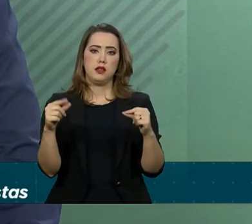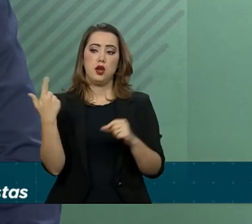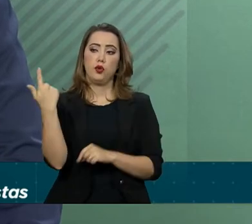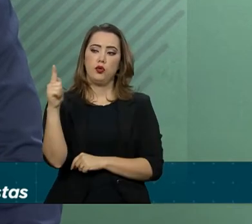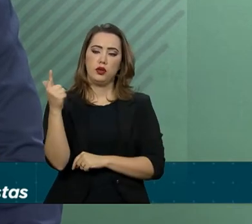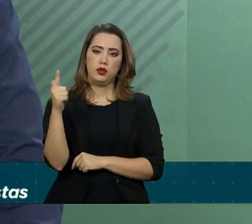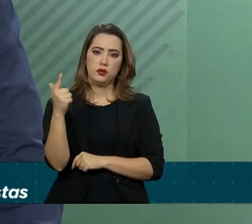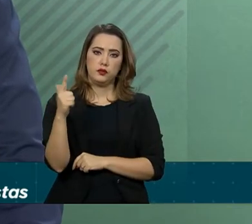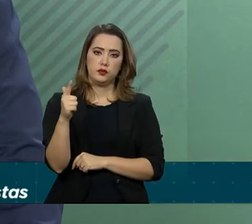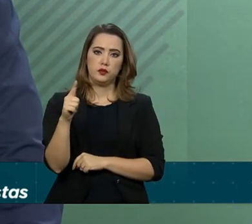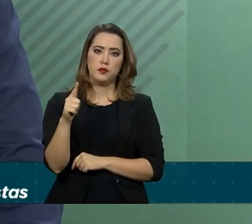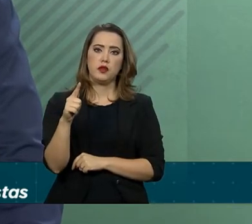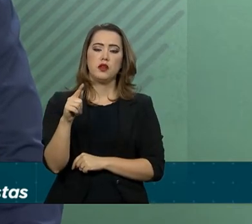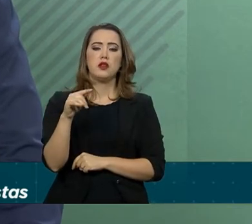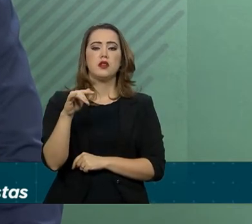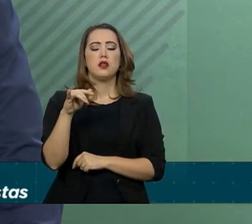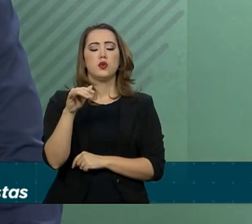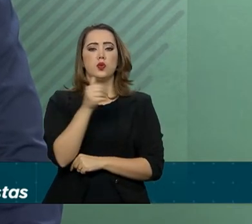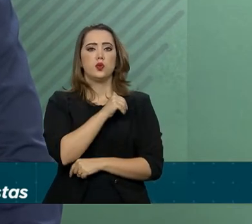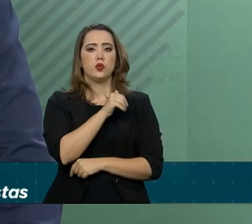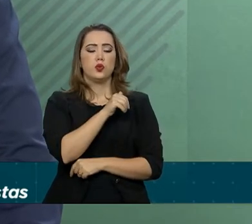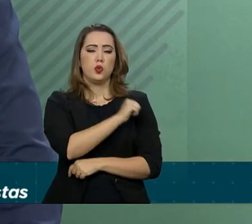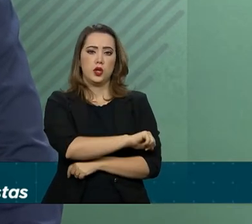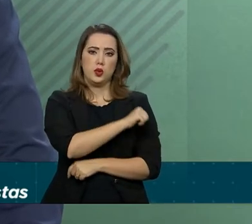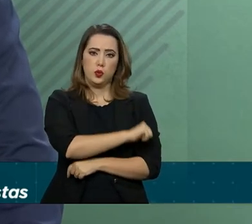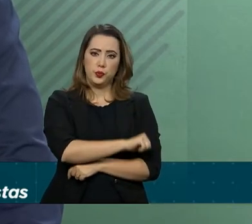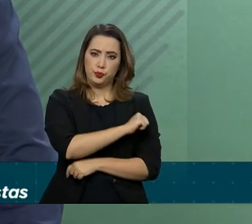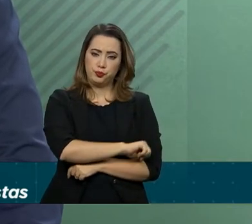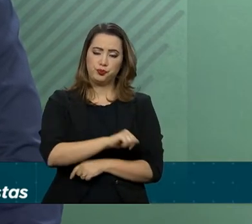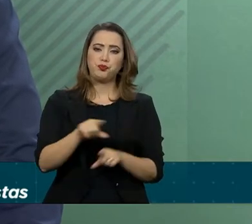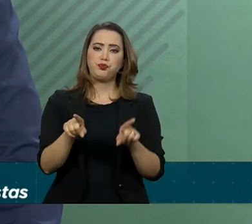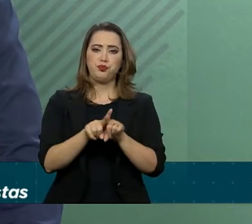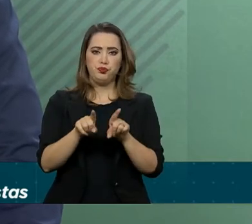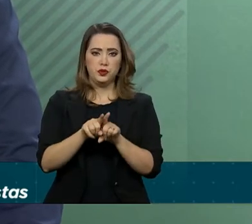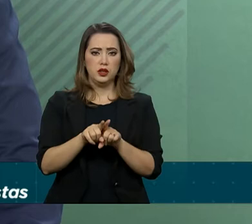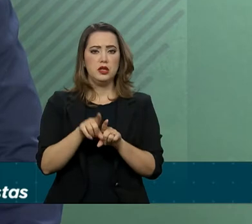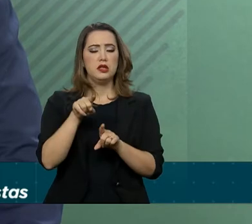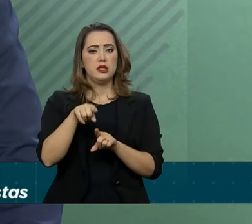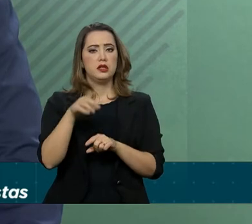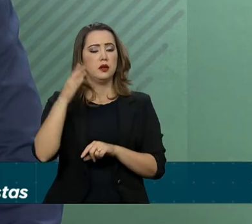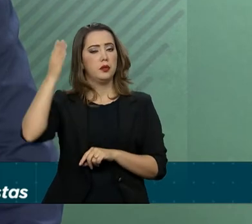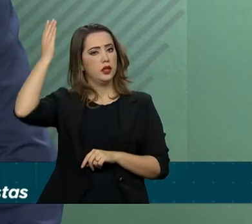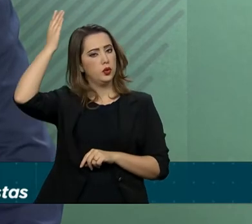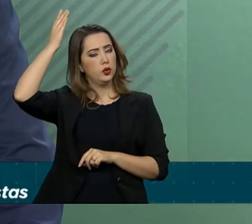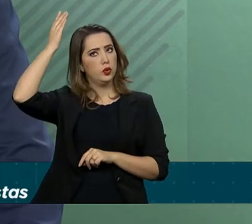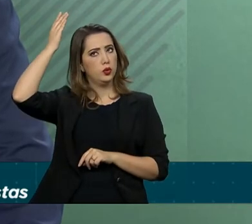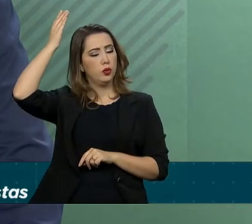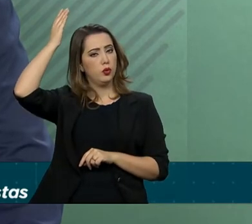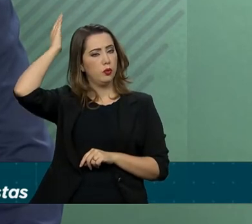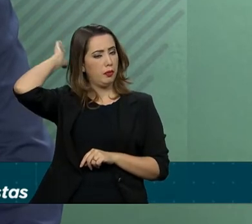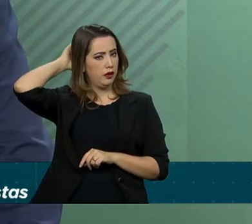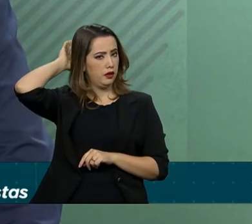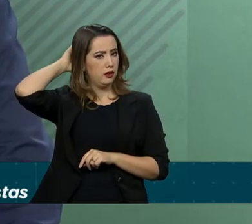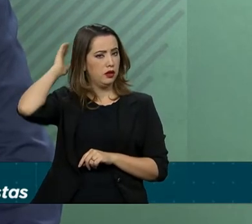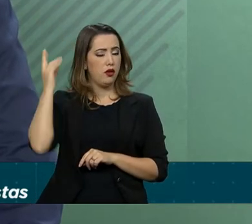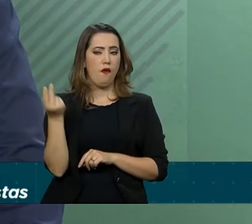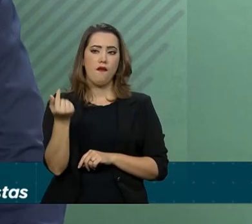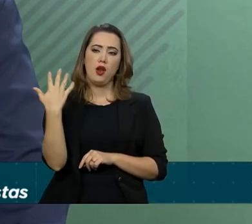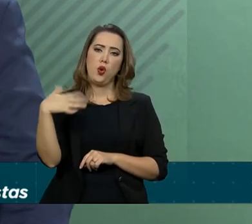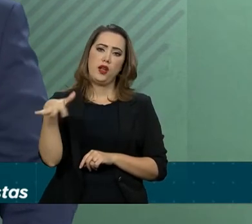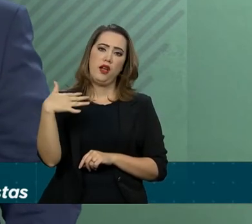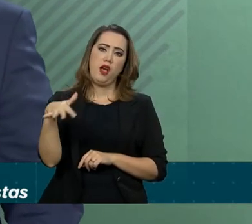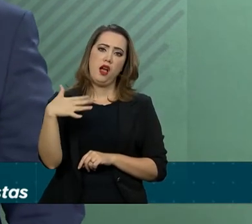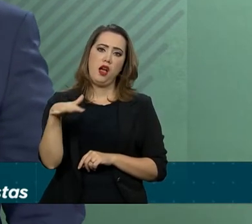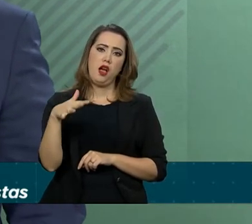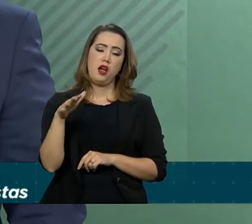Goiânia, Jacarepaguá, Rio de Janeiro e Taituba, Pará, com elevado custo de